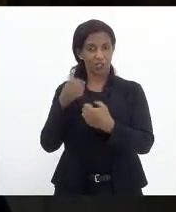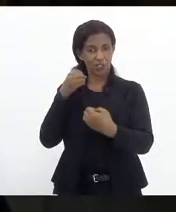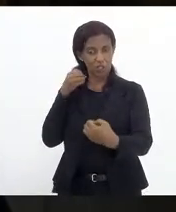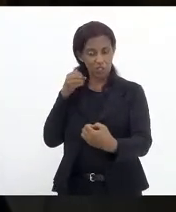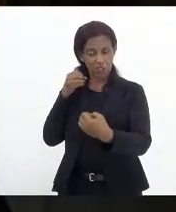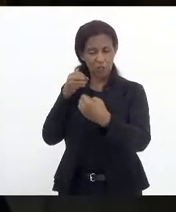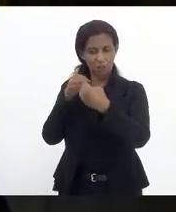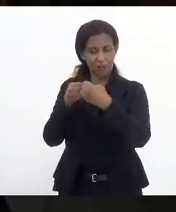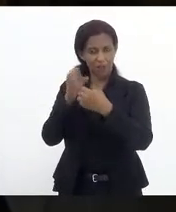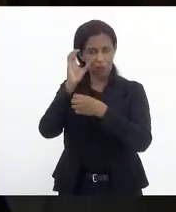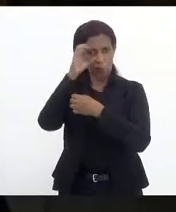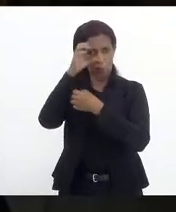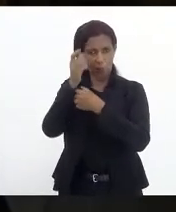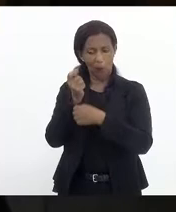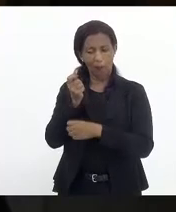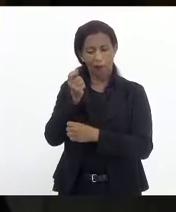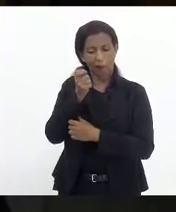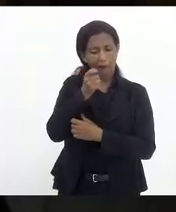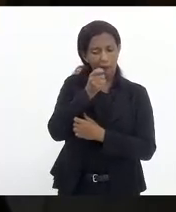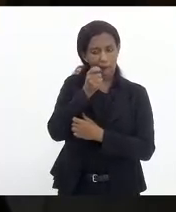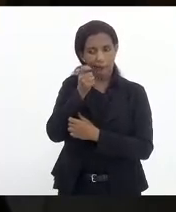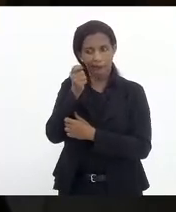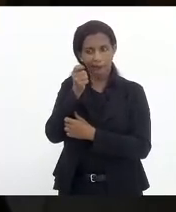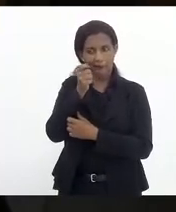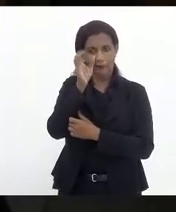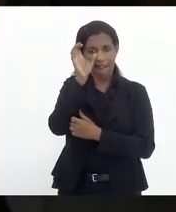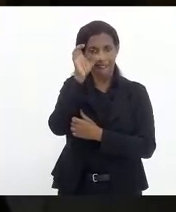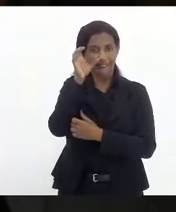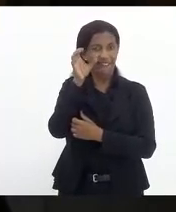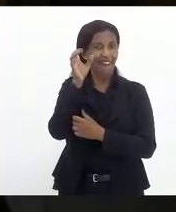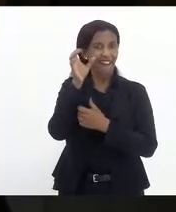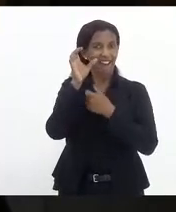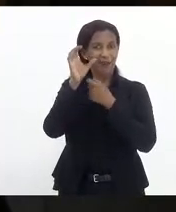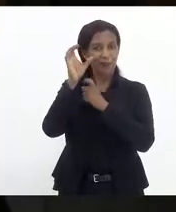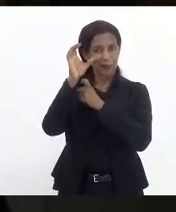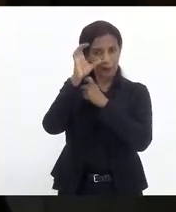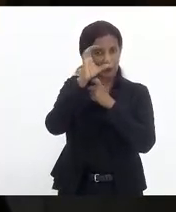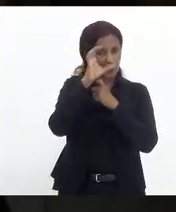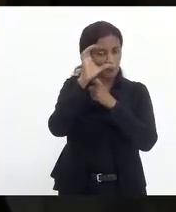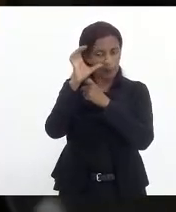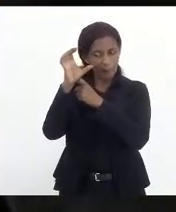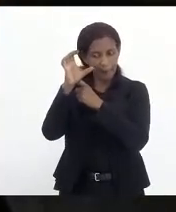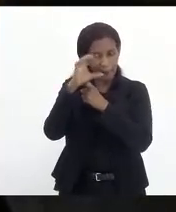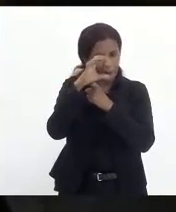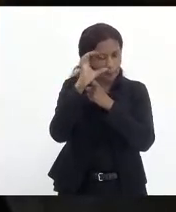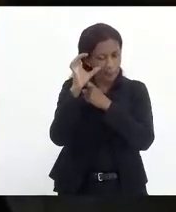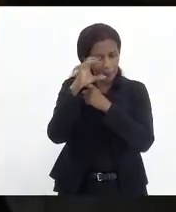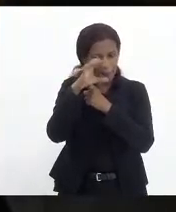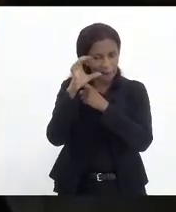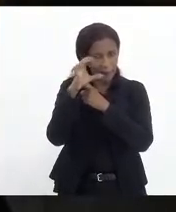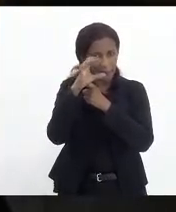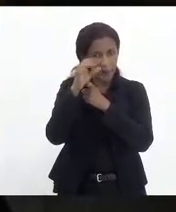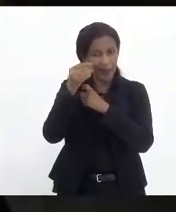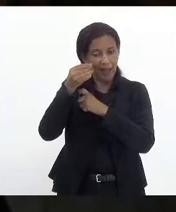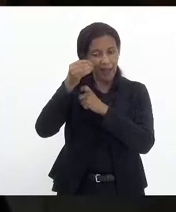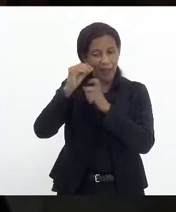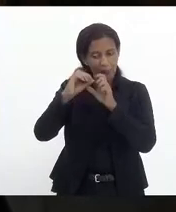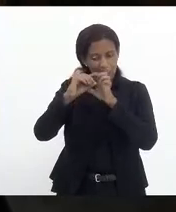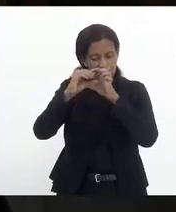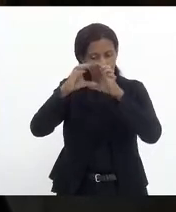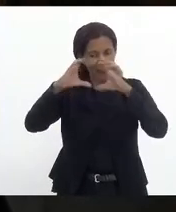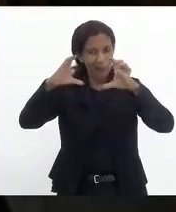com lupa, lupa, não é o apelido de Luiz Paulo não, lupa, é lente de aumento,